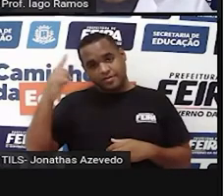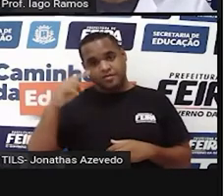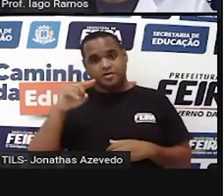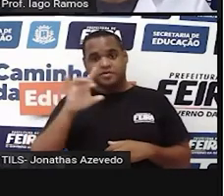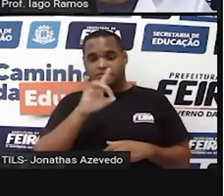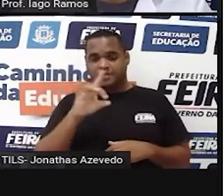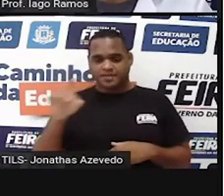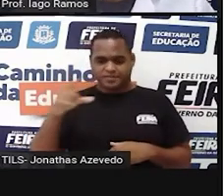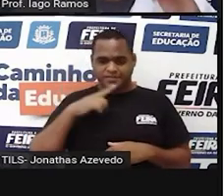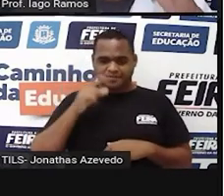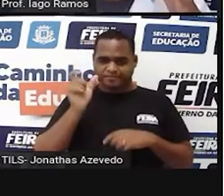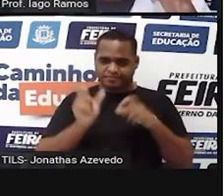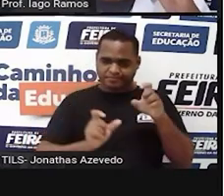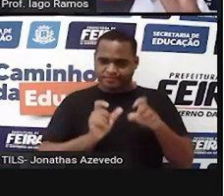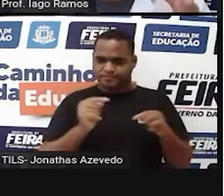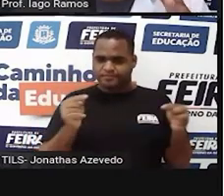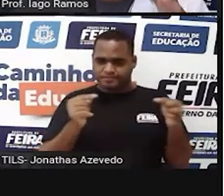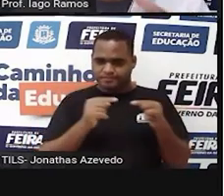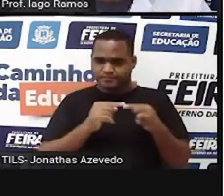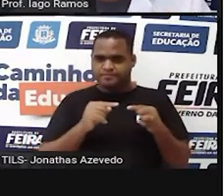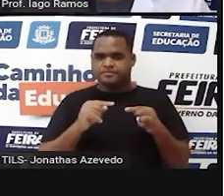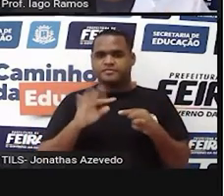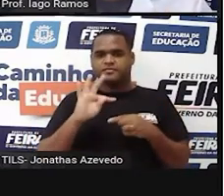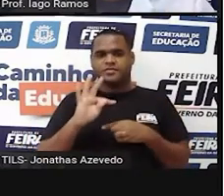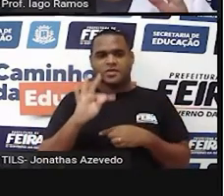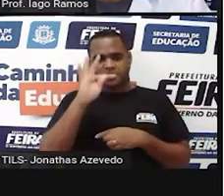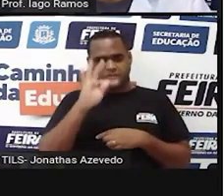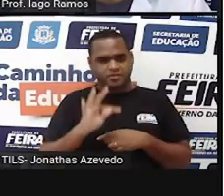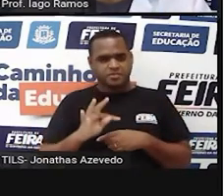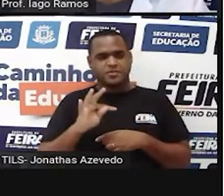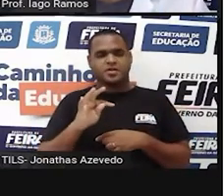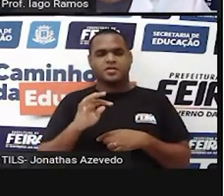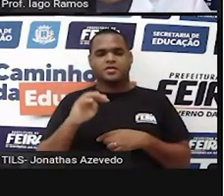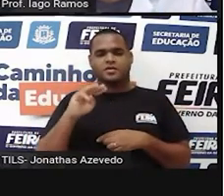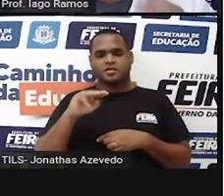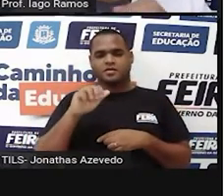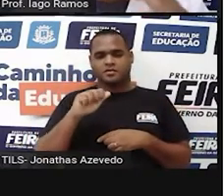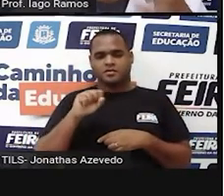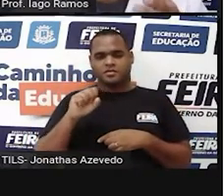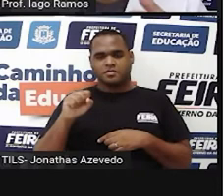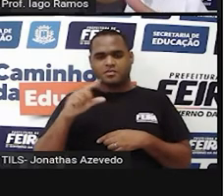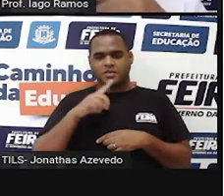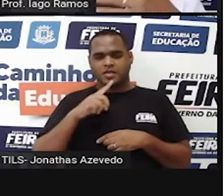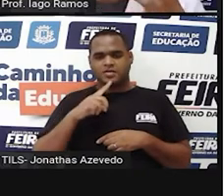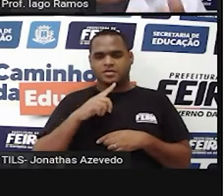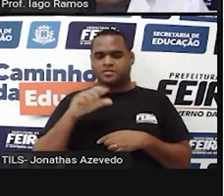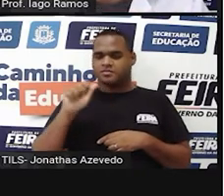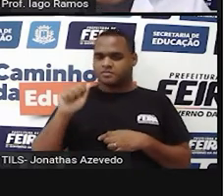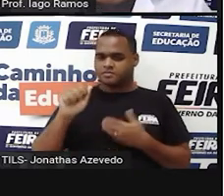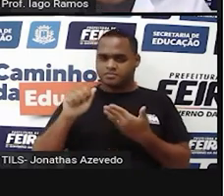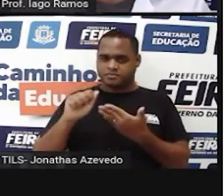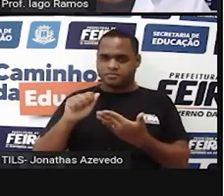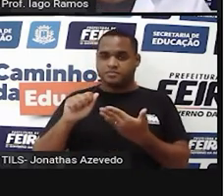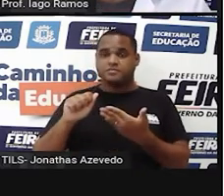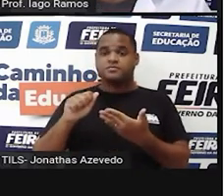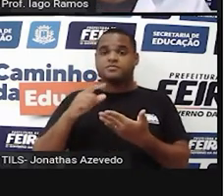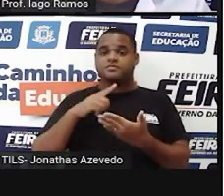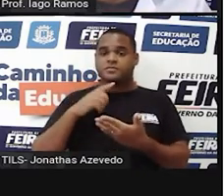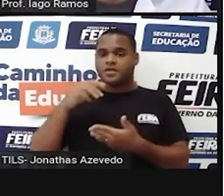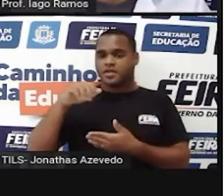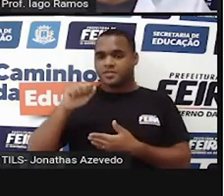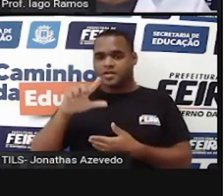suas unidades padrão. Comprimento, tempo, temperatura, massa, corrente elétrica, quantidade de matéria,